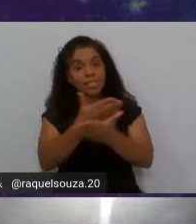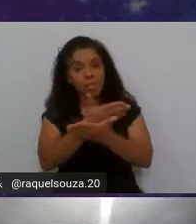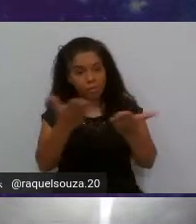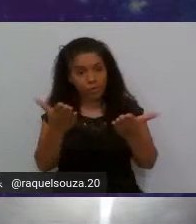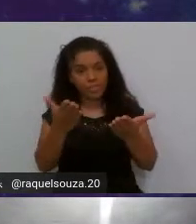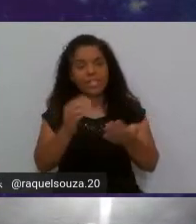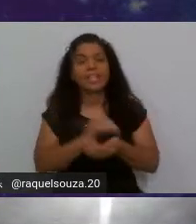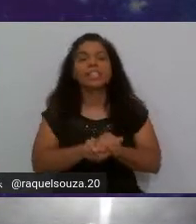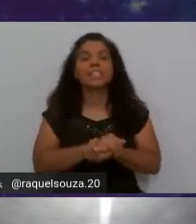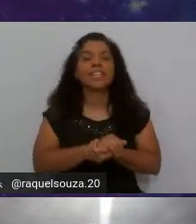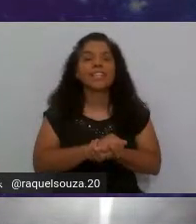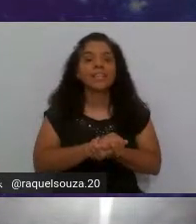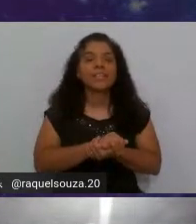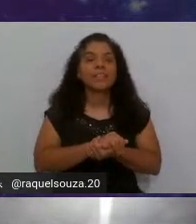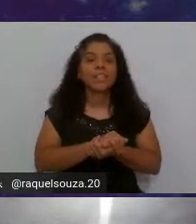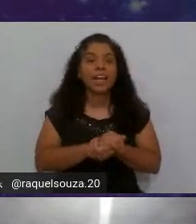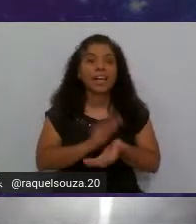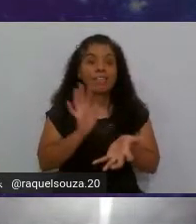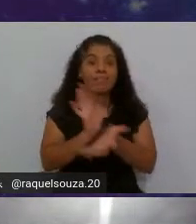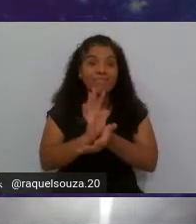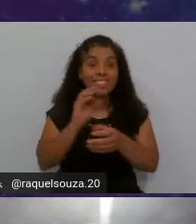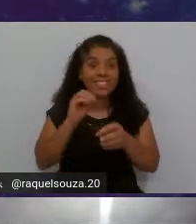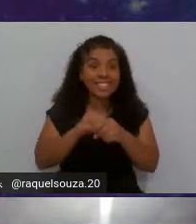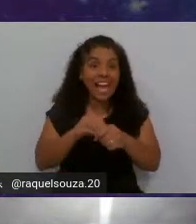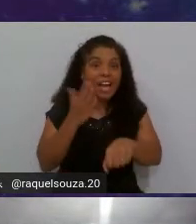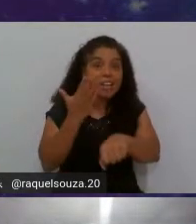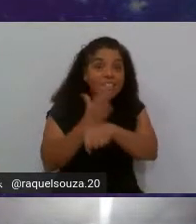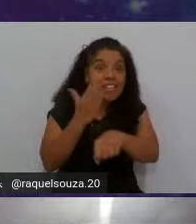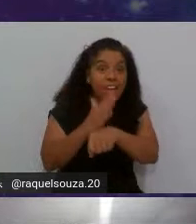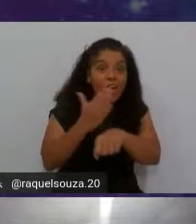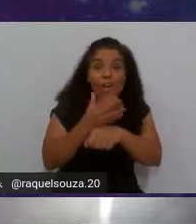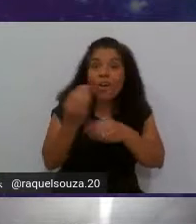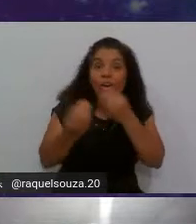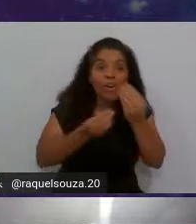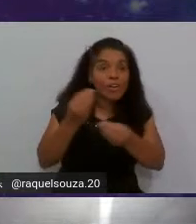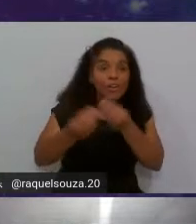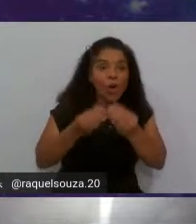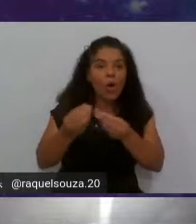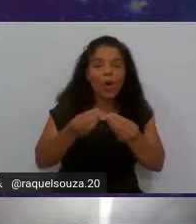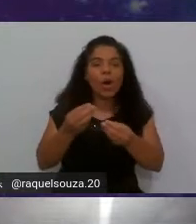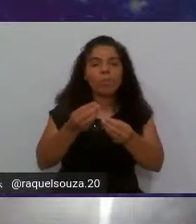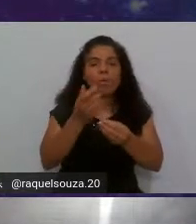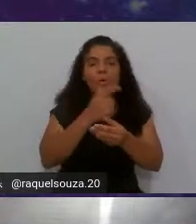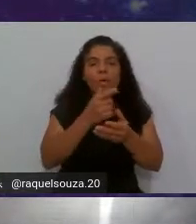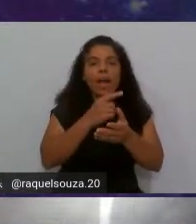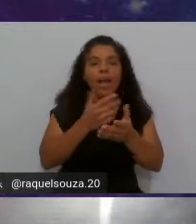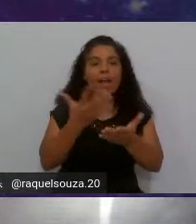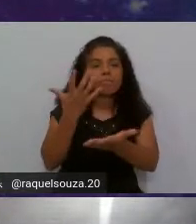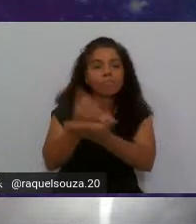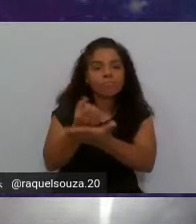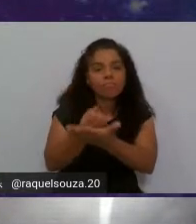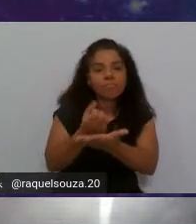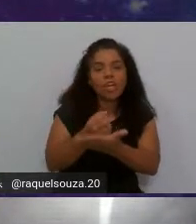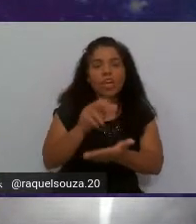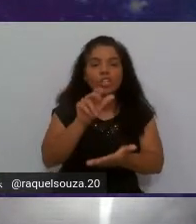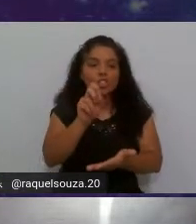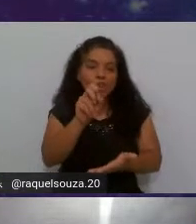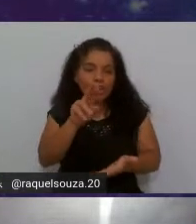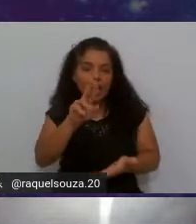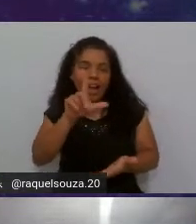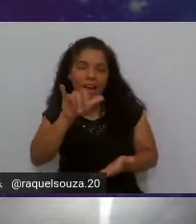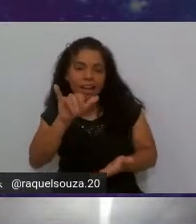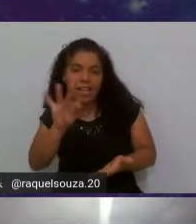na prática como que é a instalação do SonarLink a sua